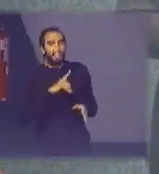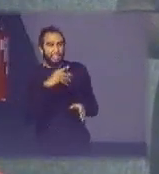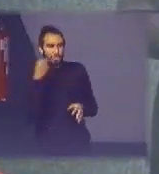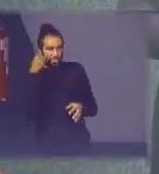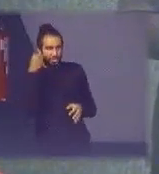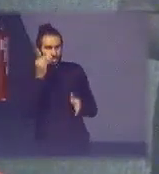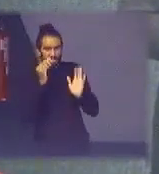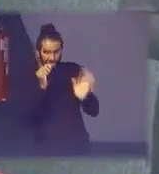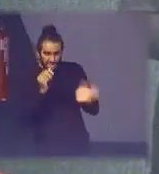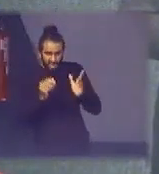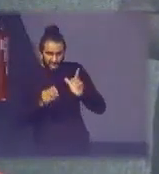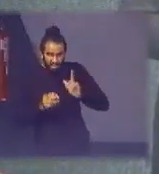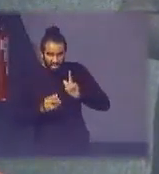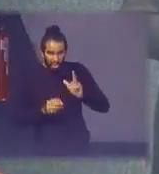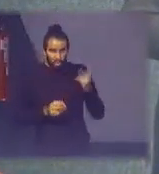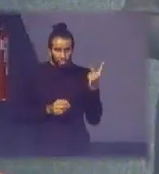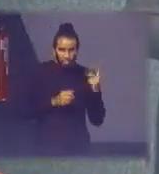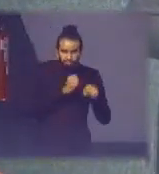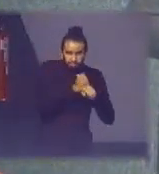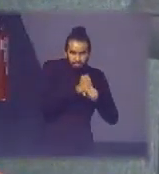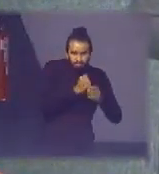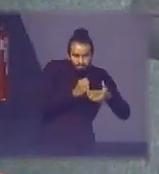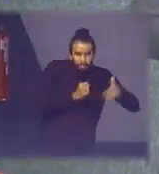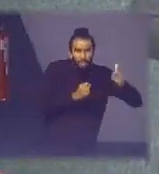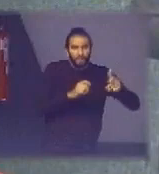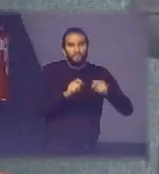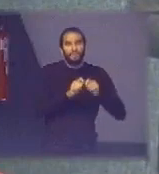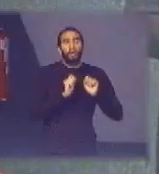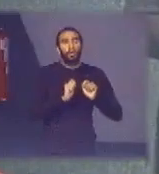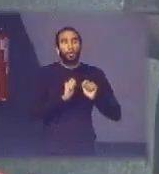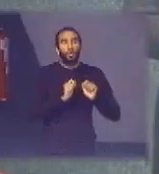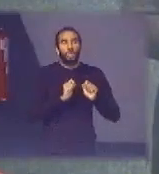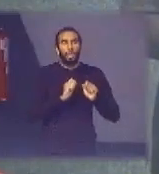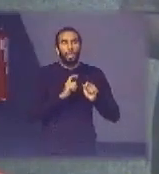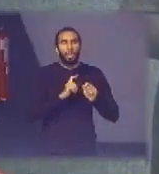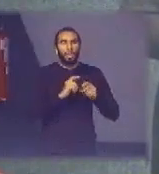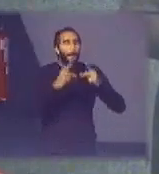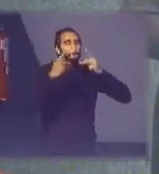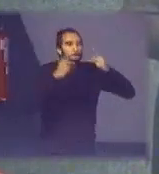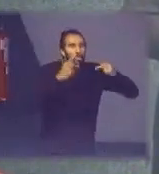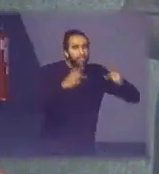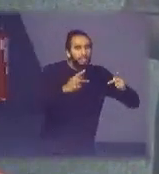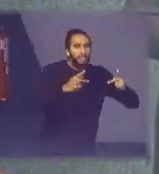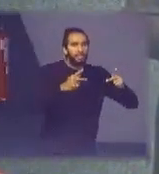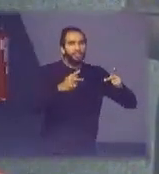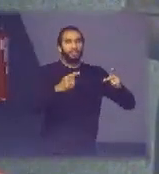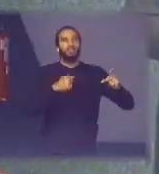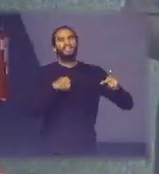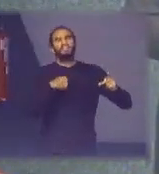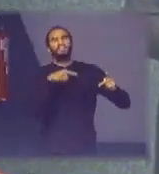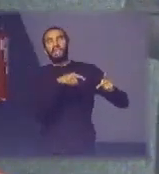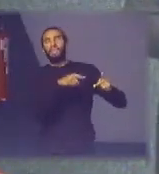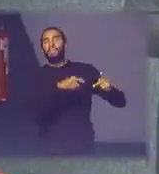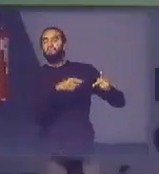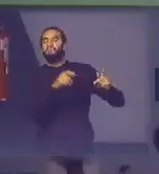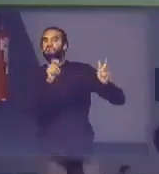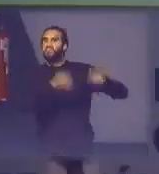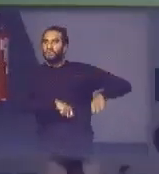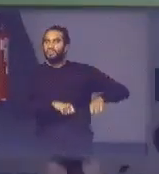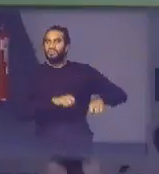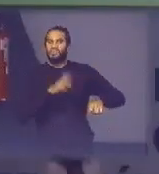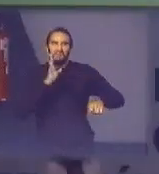que a gente teve nesses dois anos foi fazer algumas campanhas e realmente a gente viu que funciona muito melhor do que um ponto